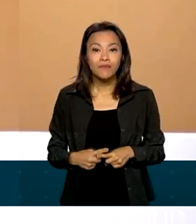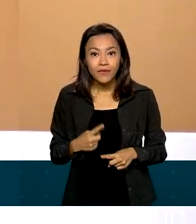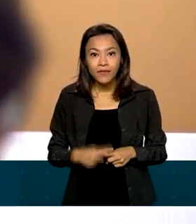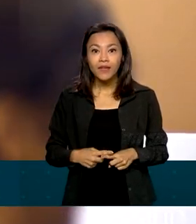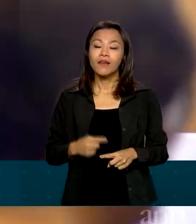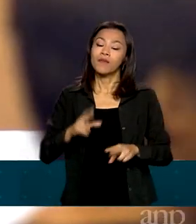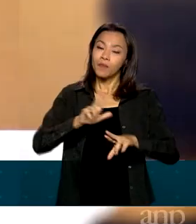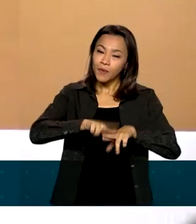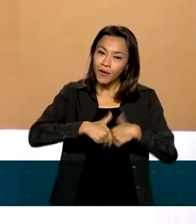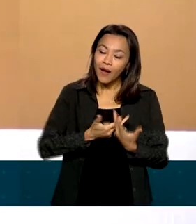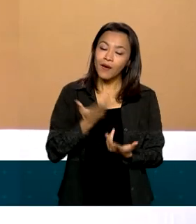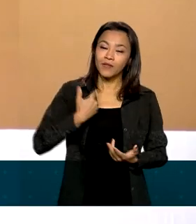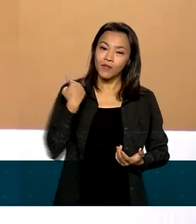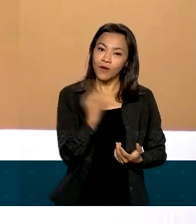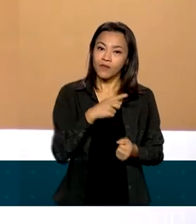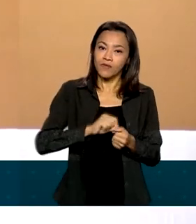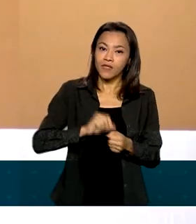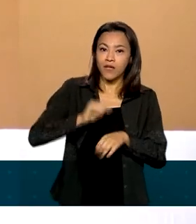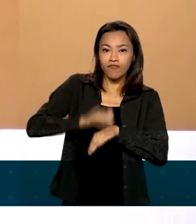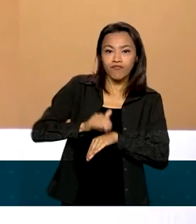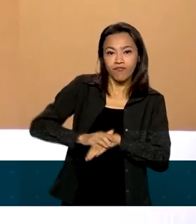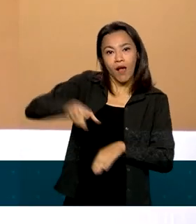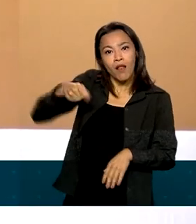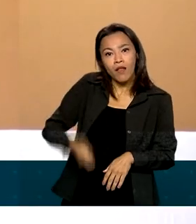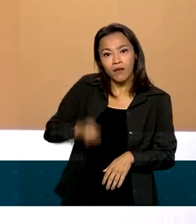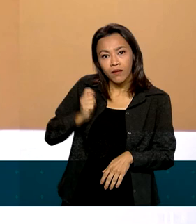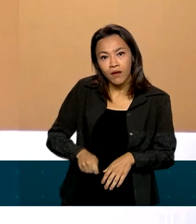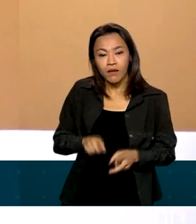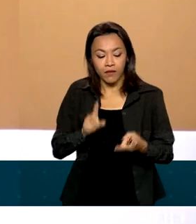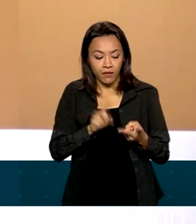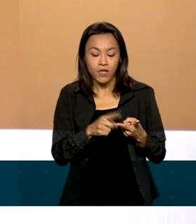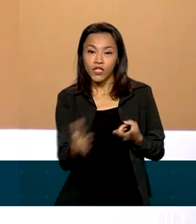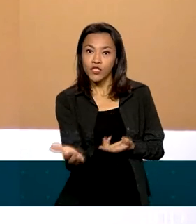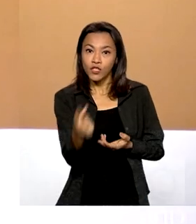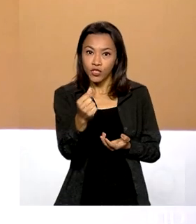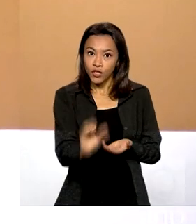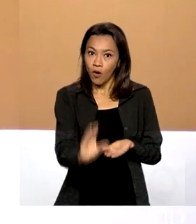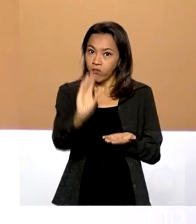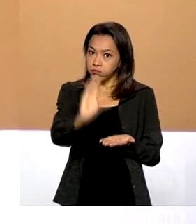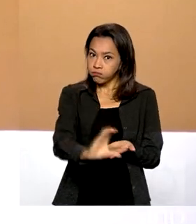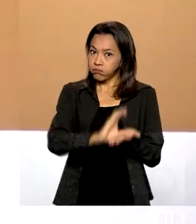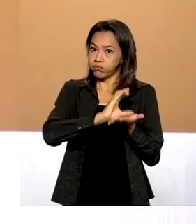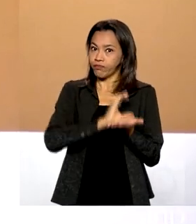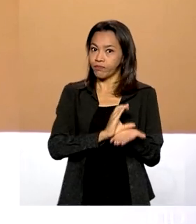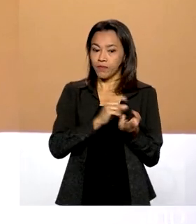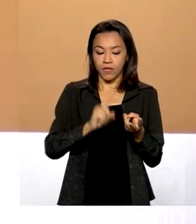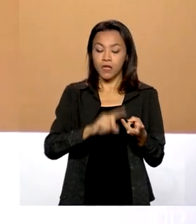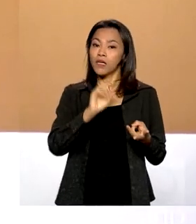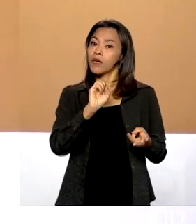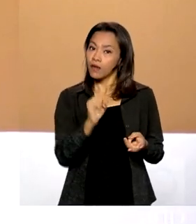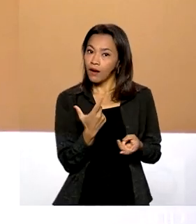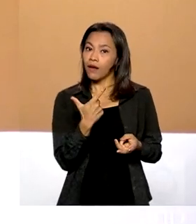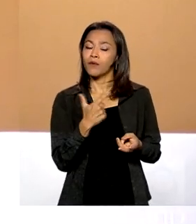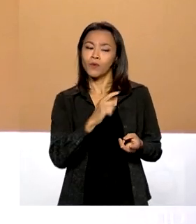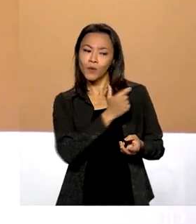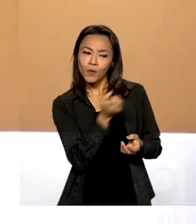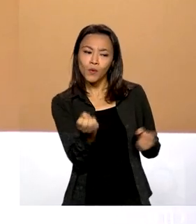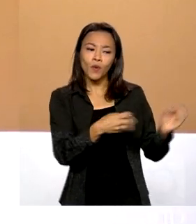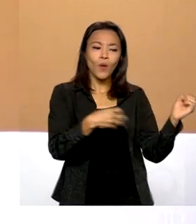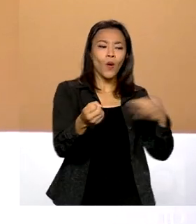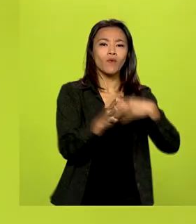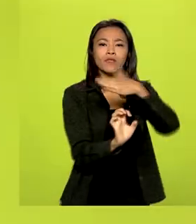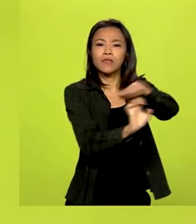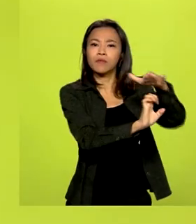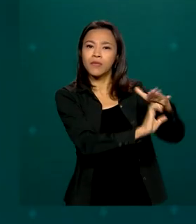realização dos nossos leilões, com os investimentos e principalmente com novos agentes participando desse